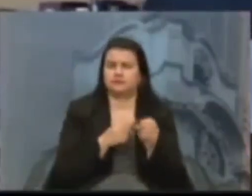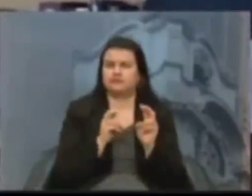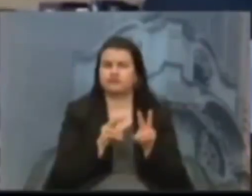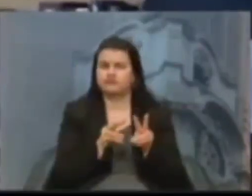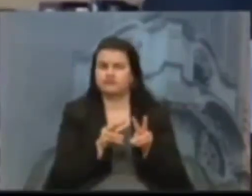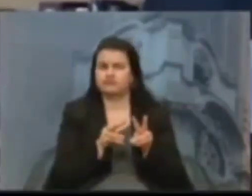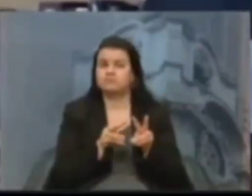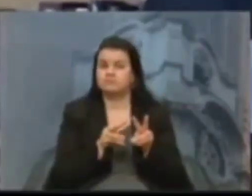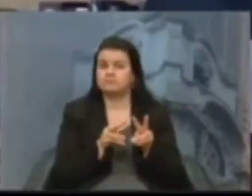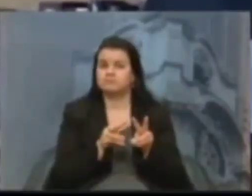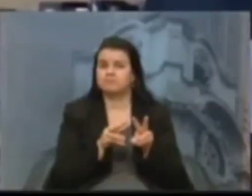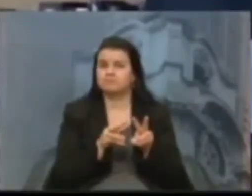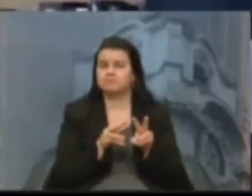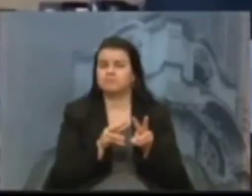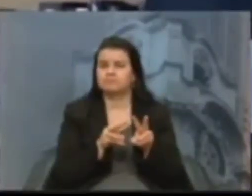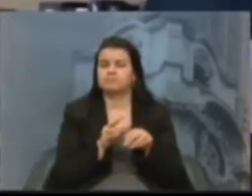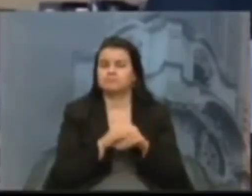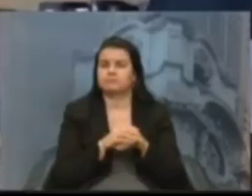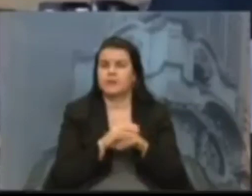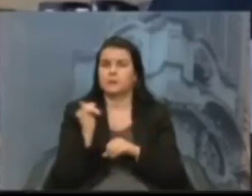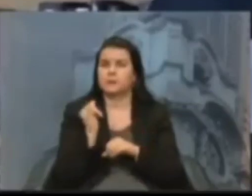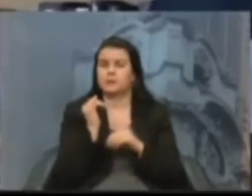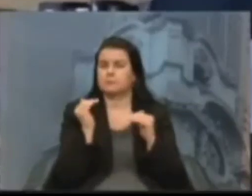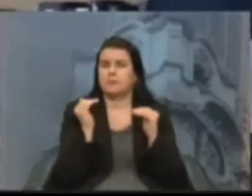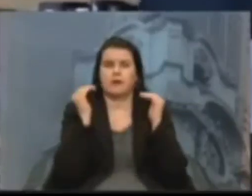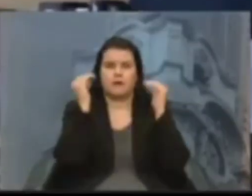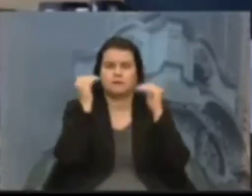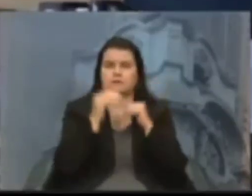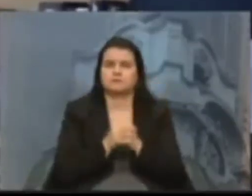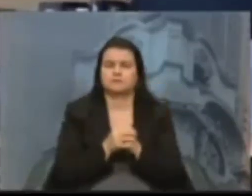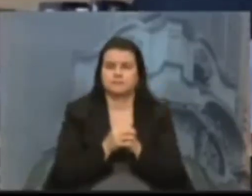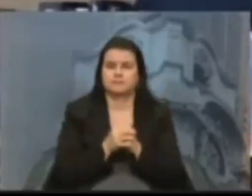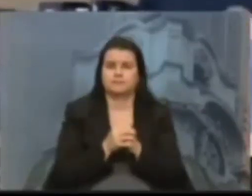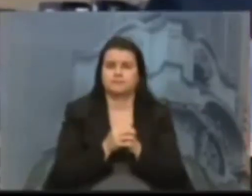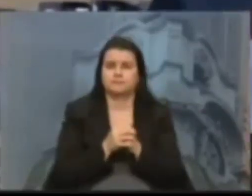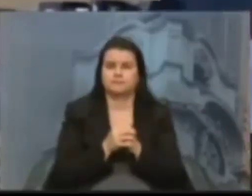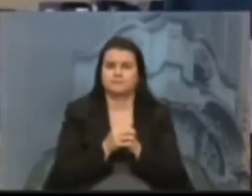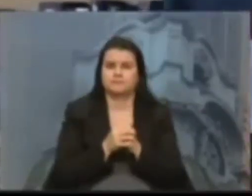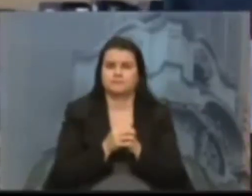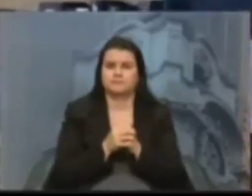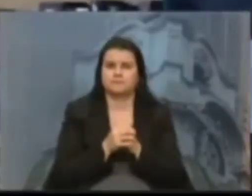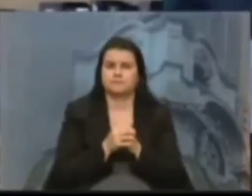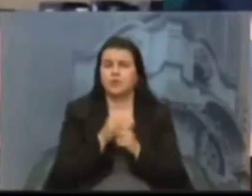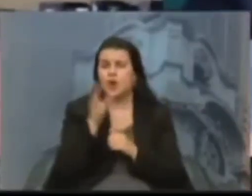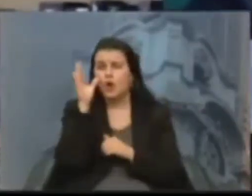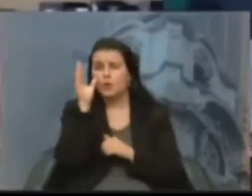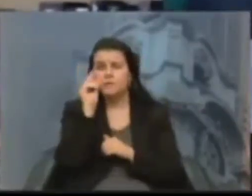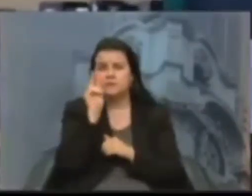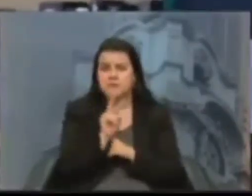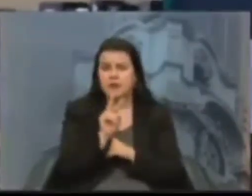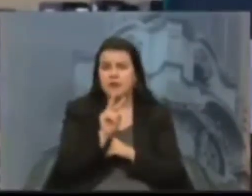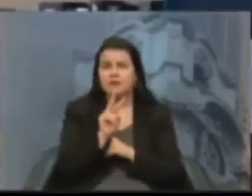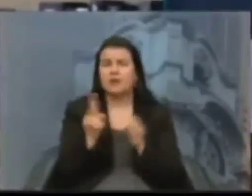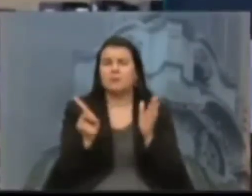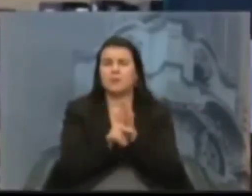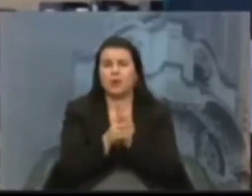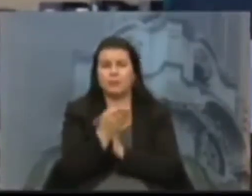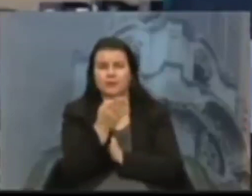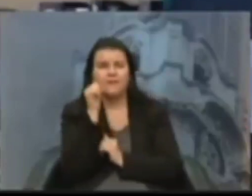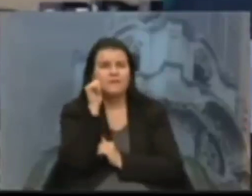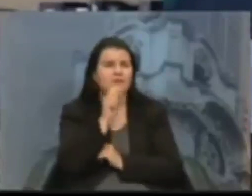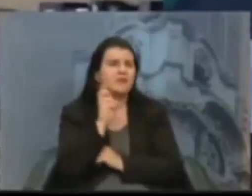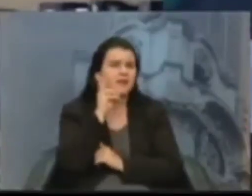ter uma relevância muito grande. é só a gente observar que a própria vereadora Lourdes